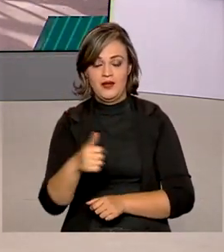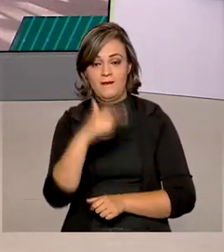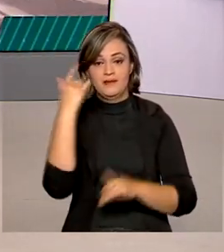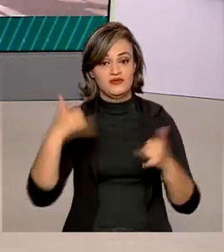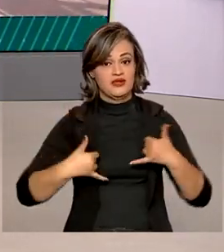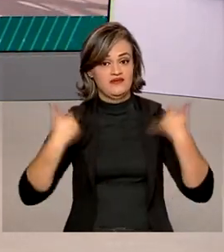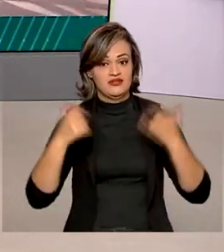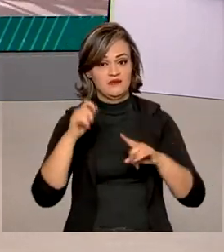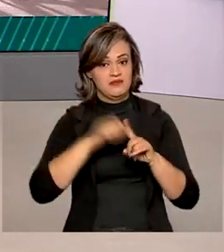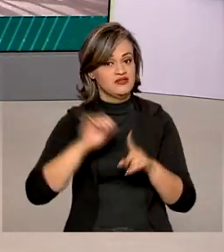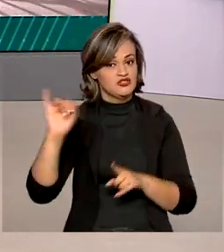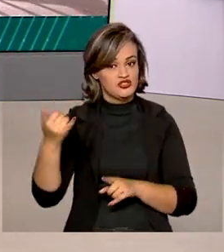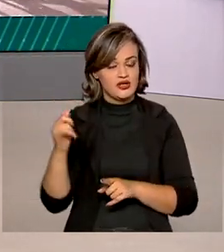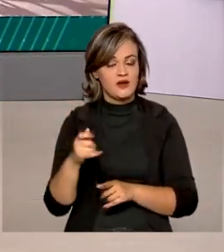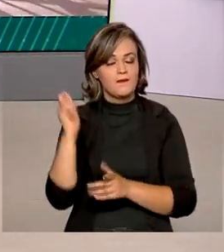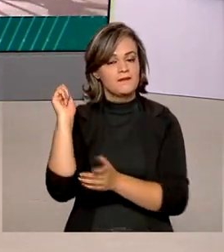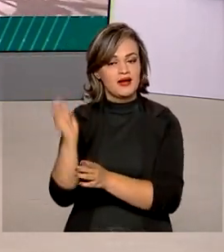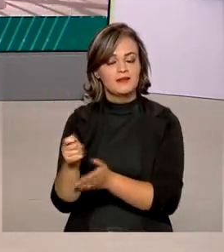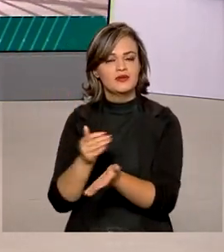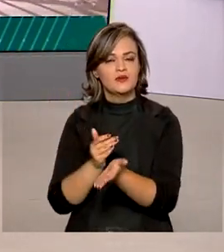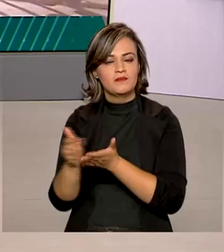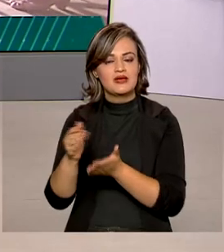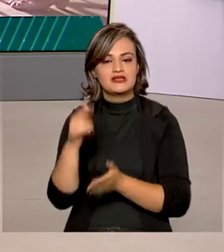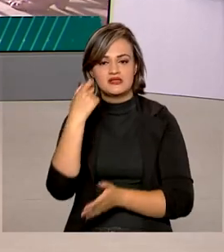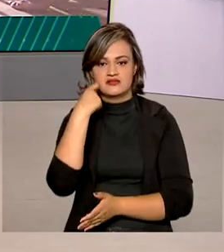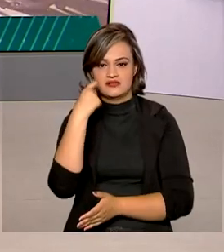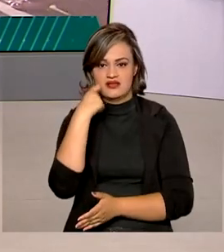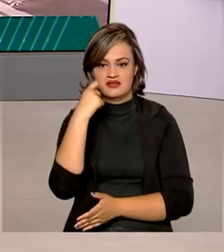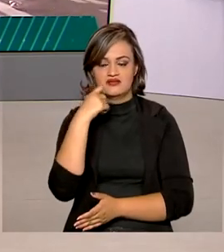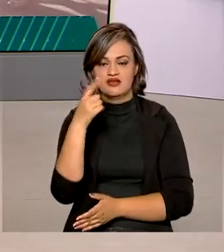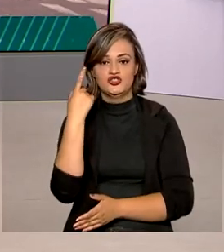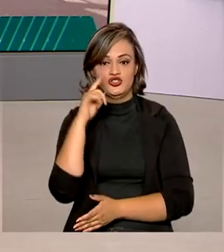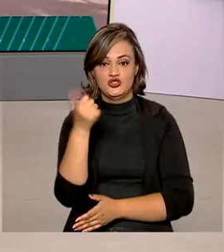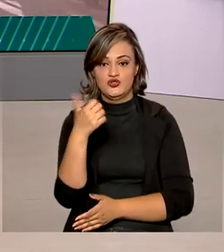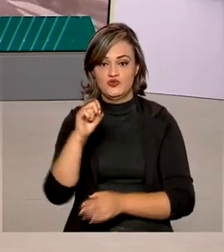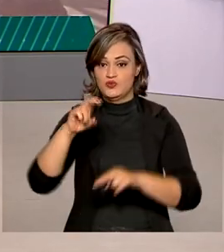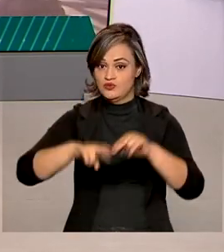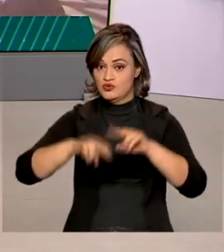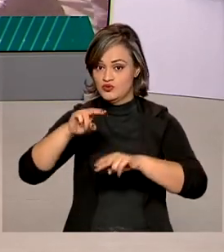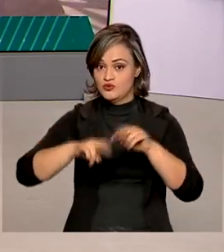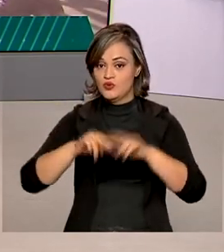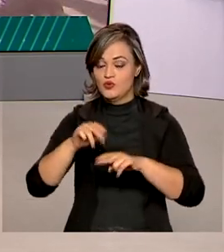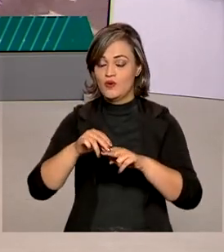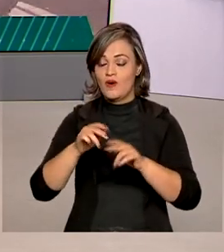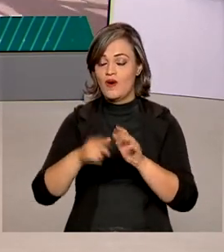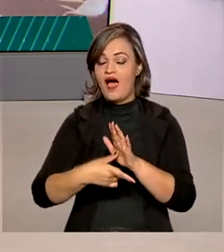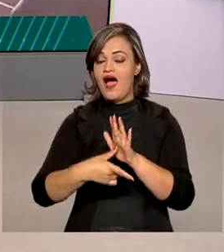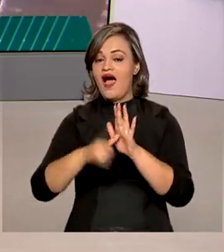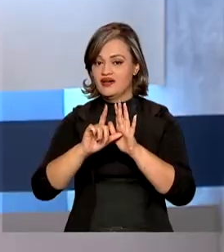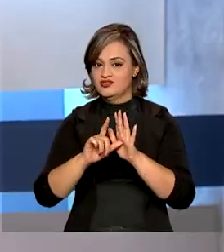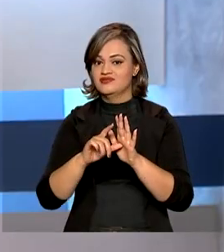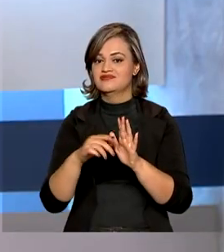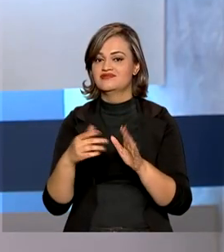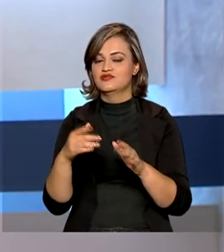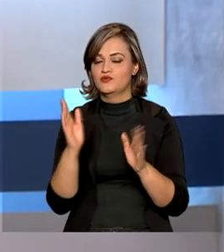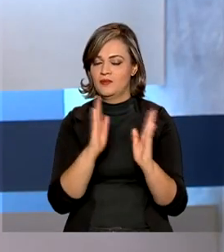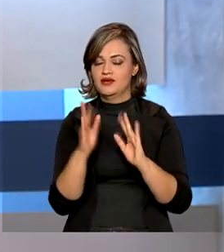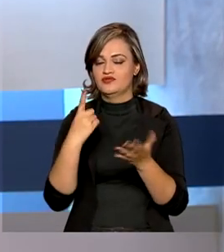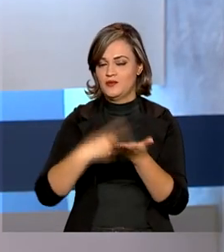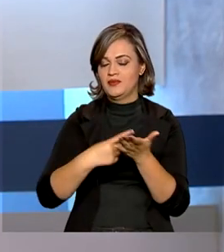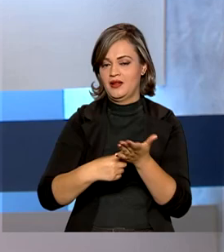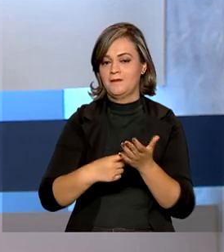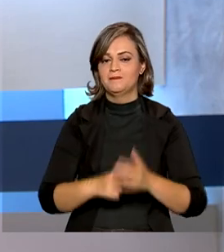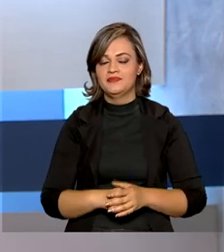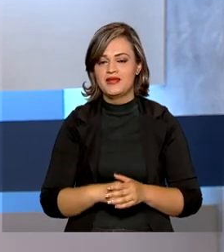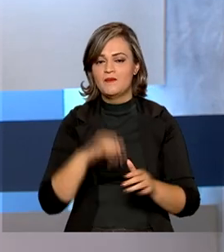aniversário em janeiro, os pagamentos começam na sexta-feira, 18 de junho, dois dias antes do previsto. A mudança